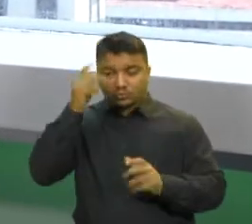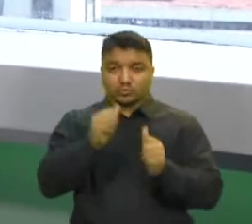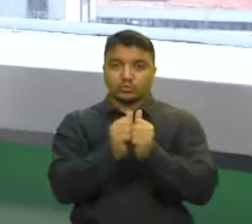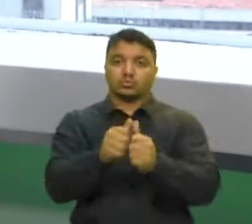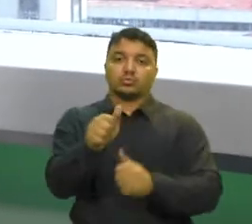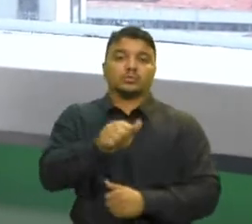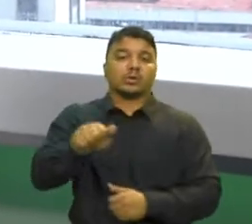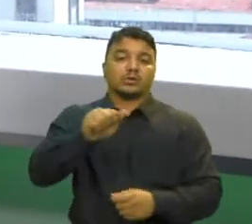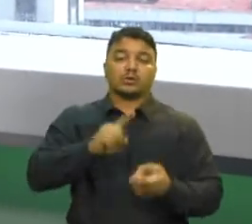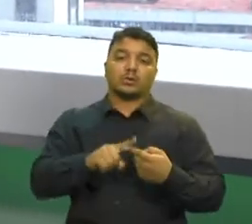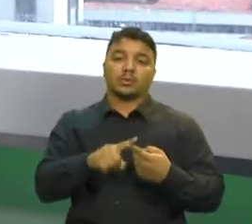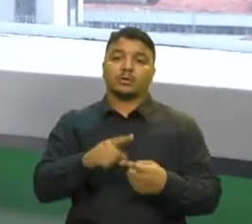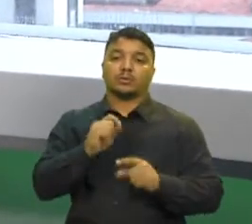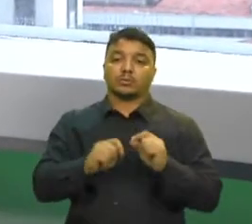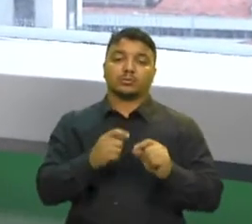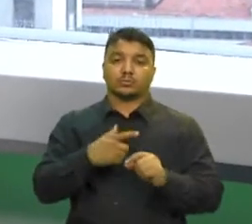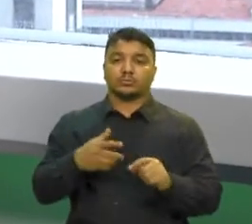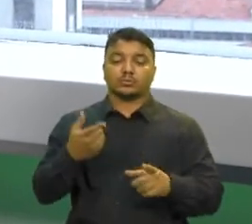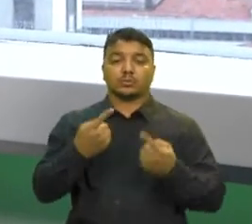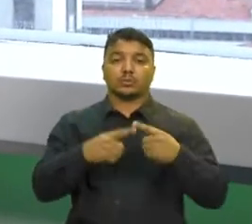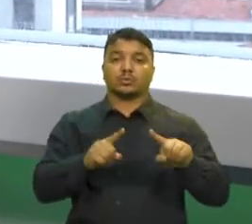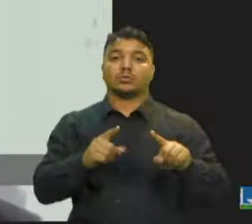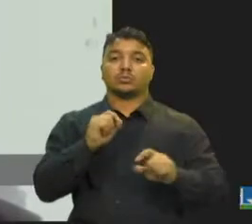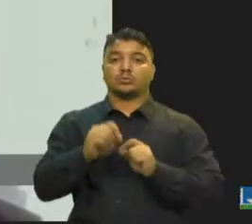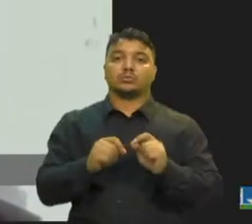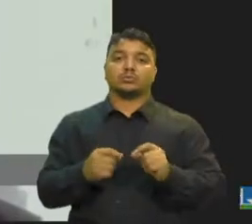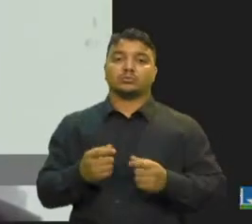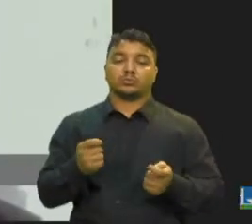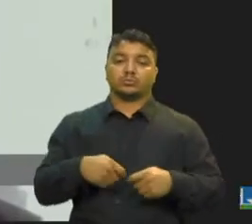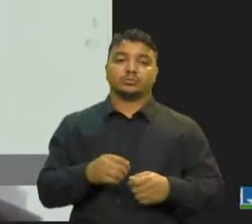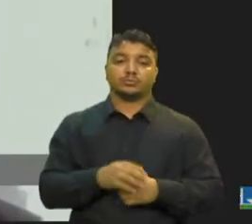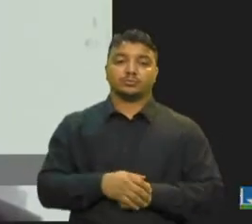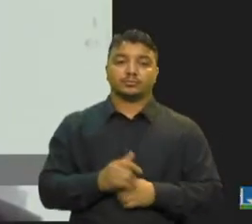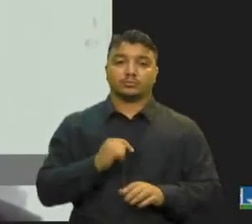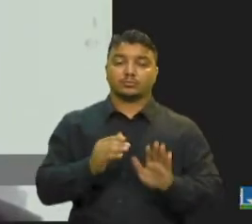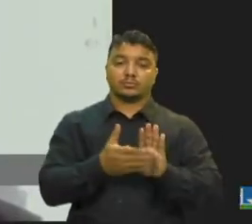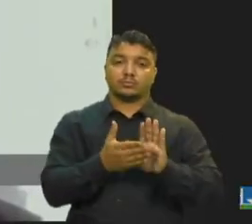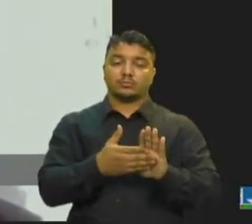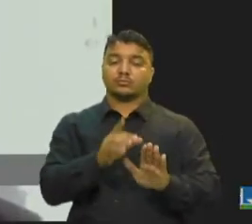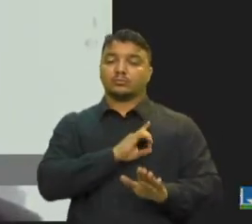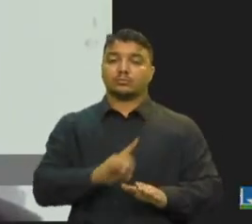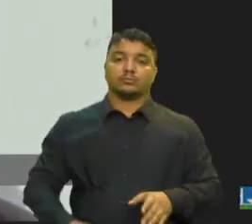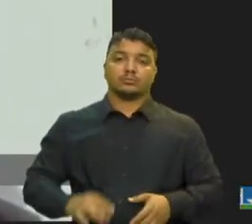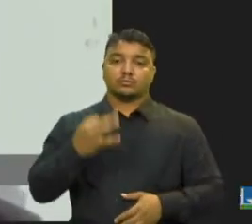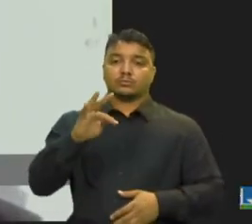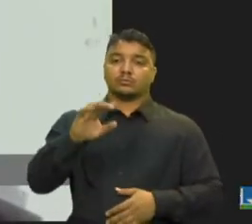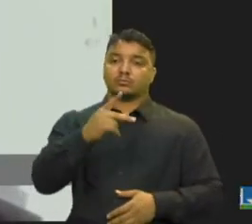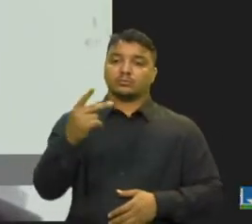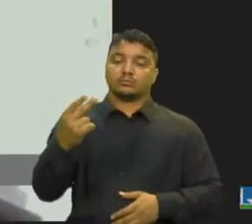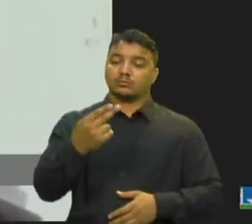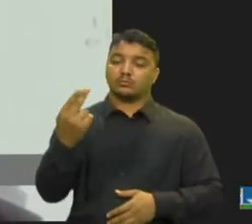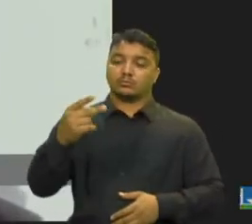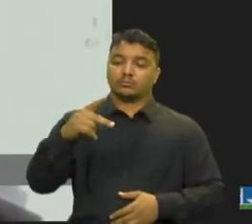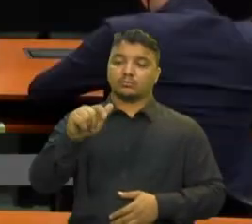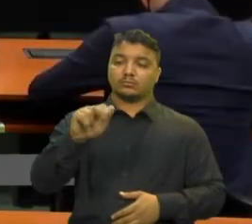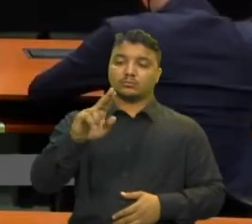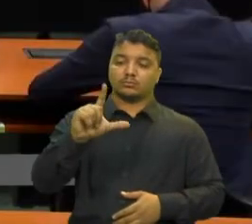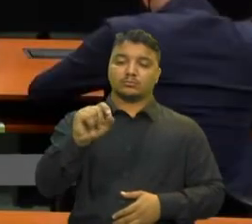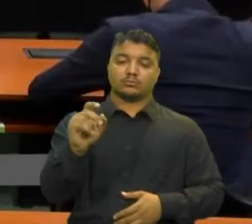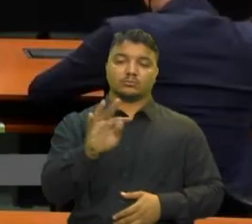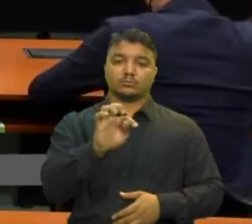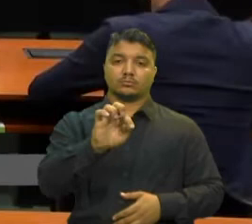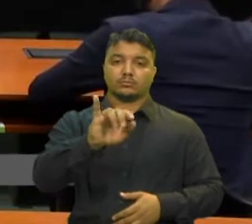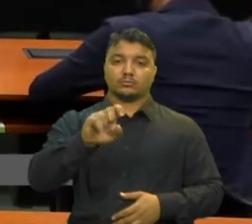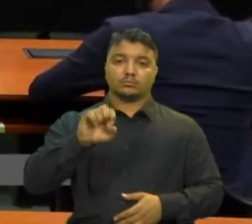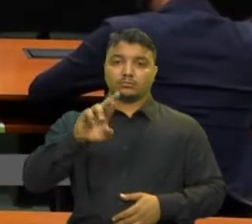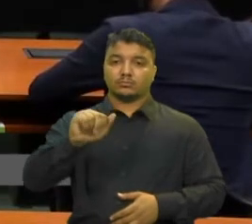parlamentares se mostraram contra a medida Proposta pelo deputado federal Paulo Teixeira e outros parlamentares A